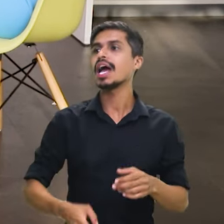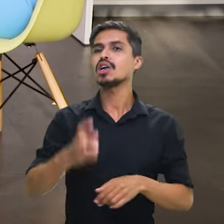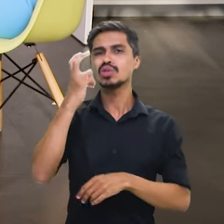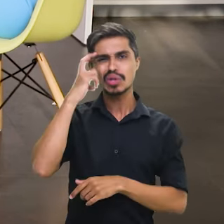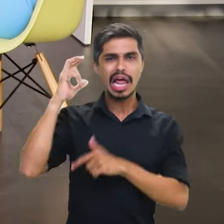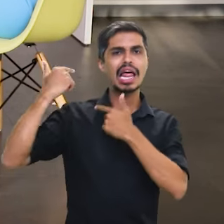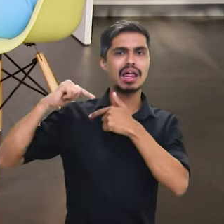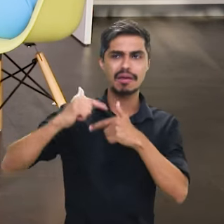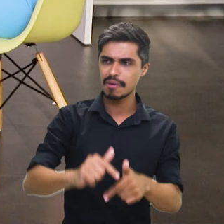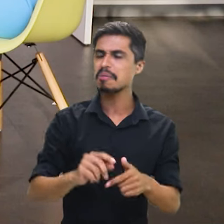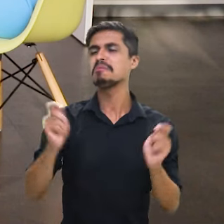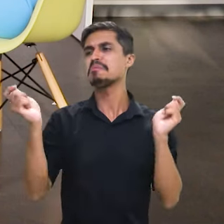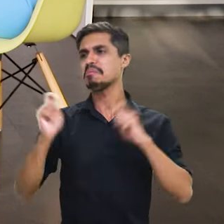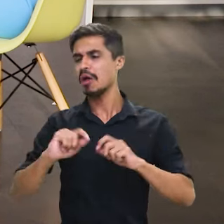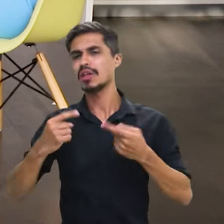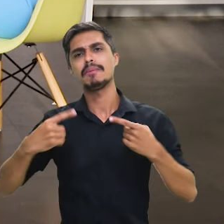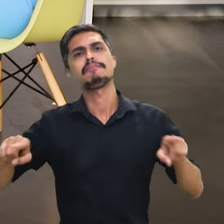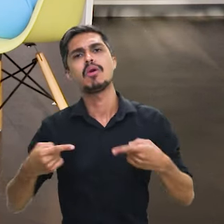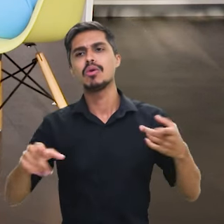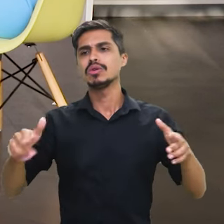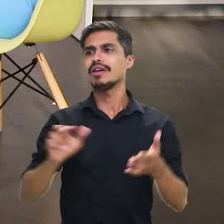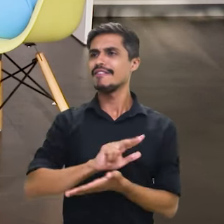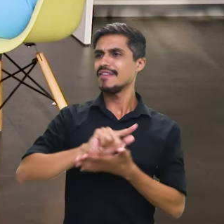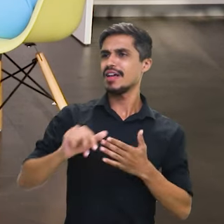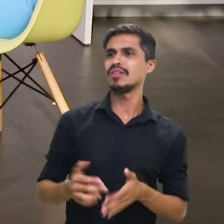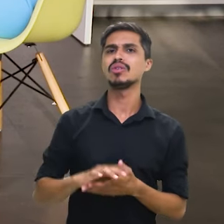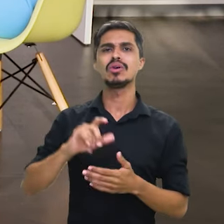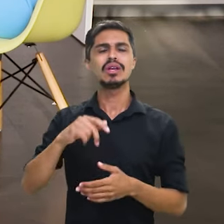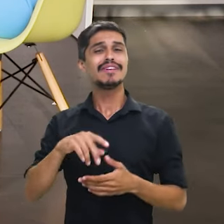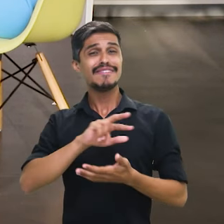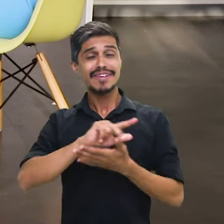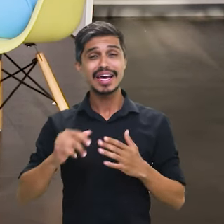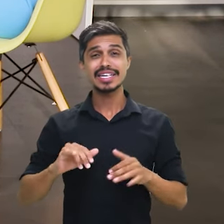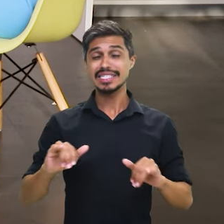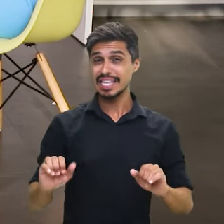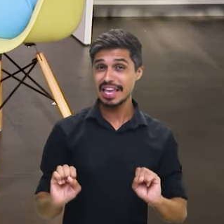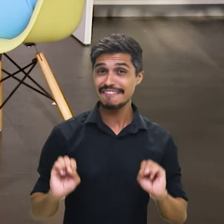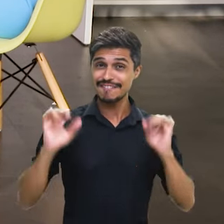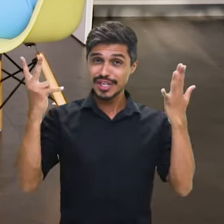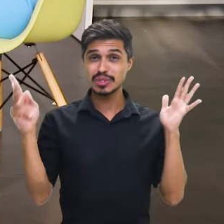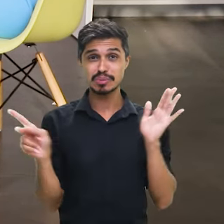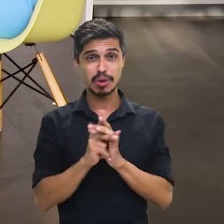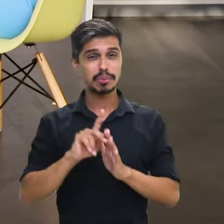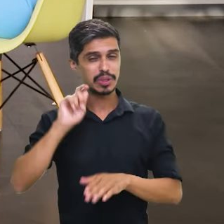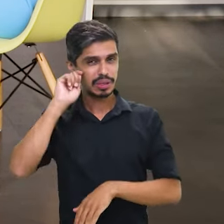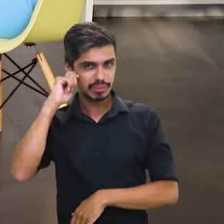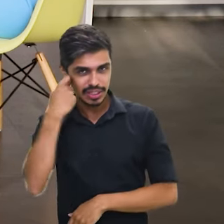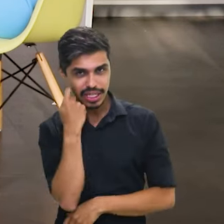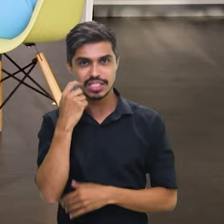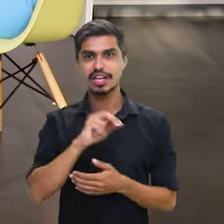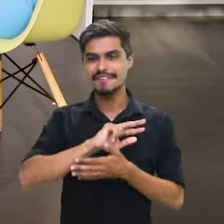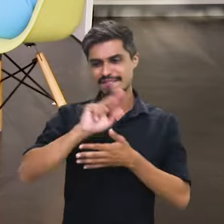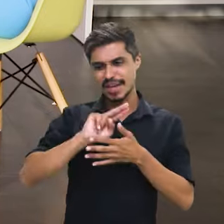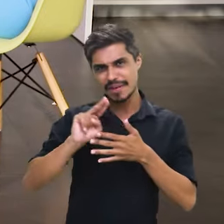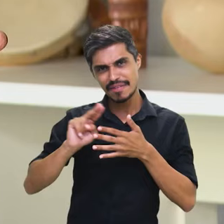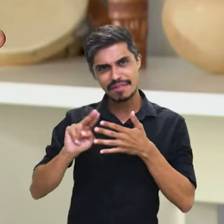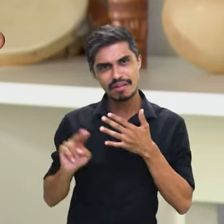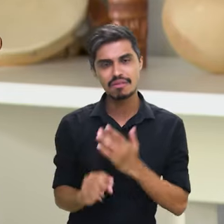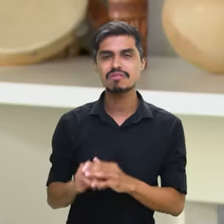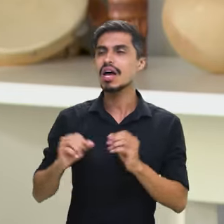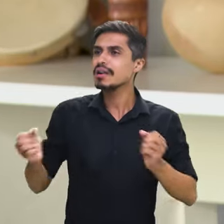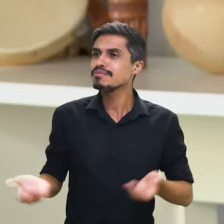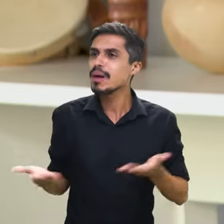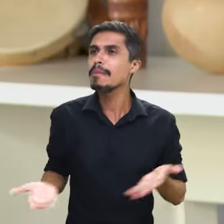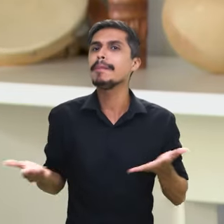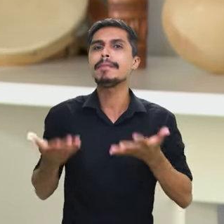manter as tradições, a cultura, a música, o sol lançado, o colgado, reisado, o bumbum, boi, o samba, o samba de roda.